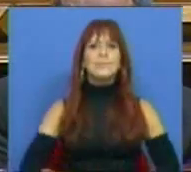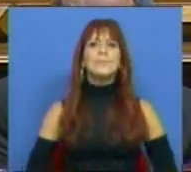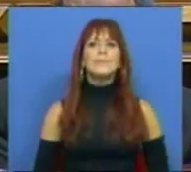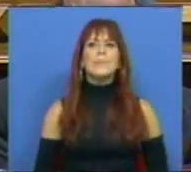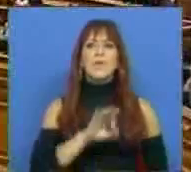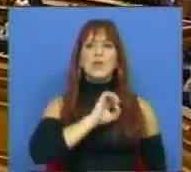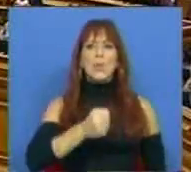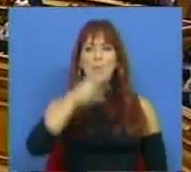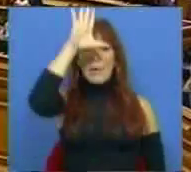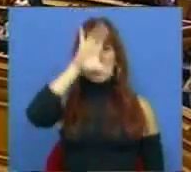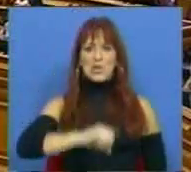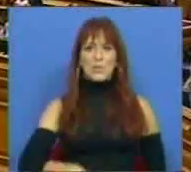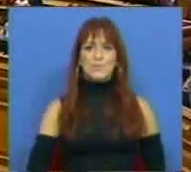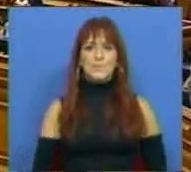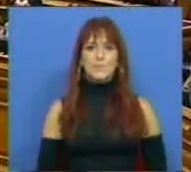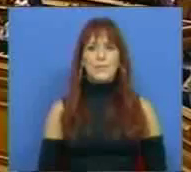Sr. Primeiro-Ministro.